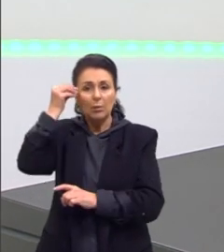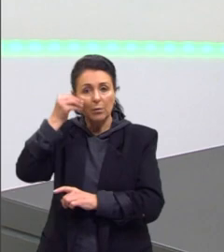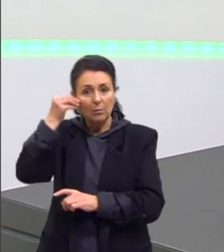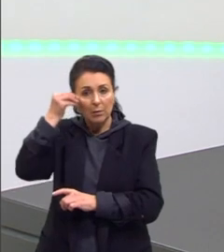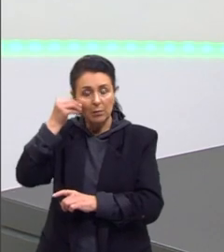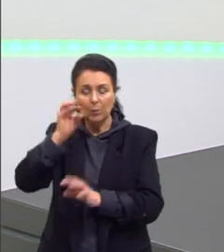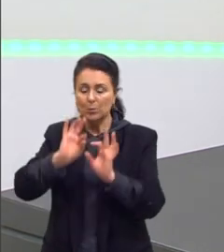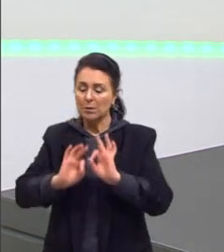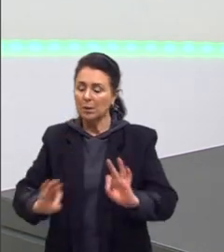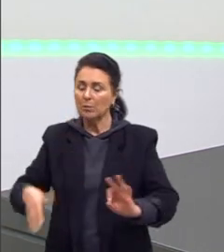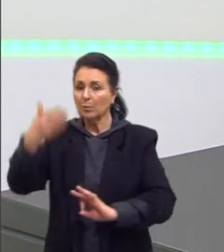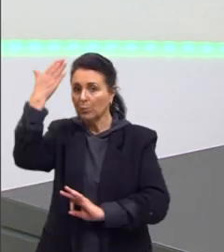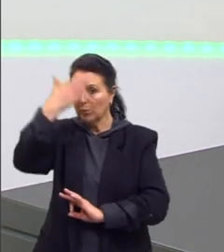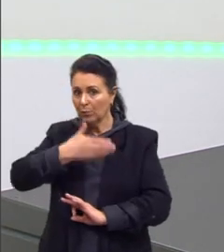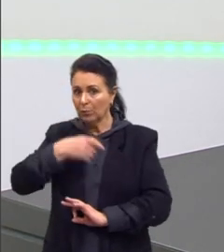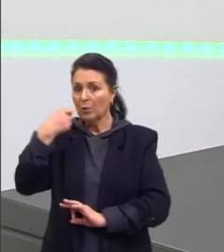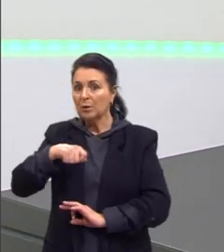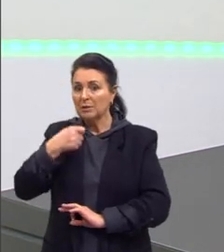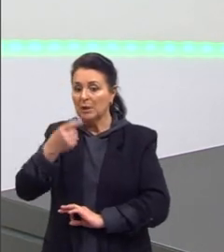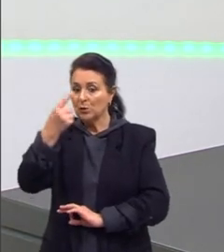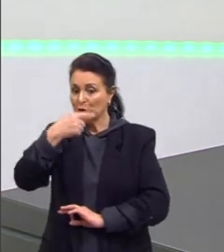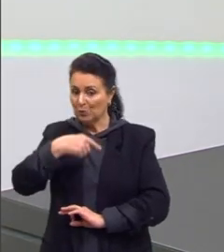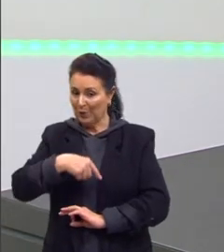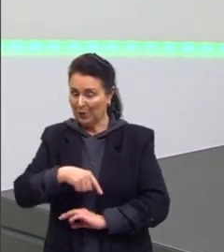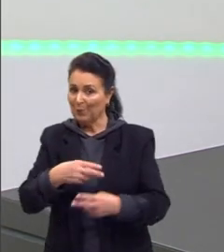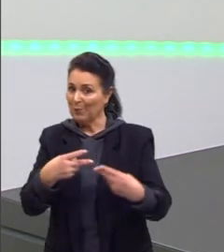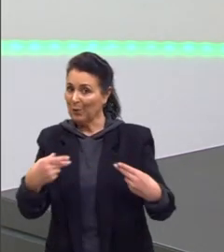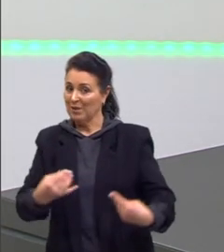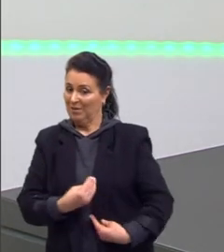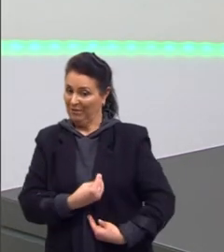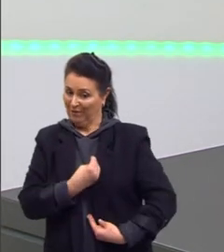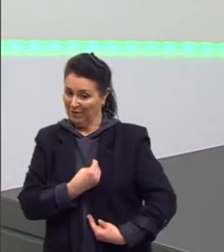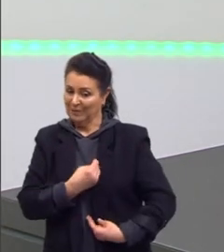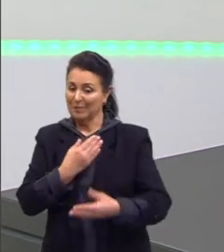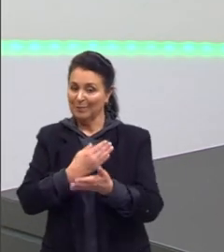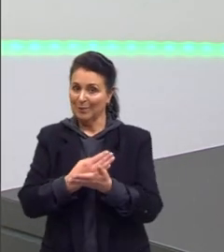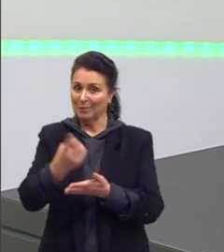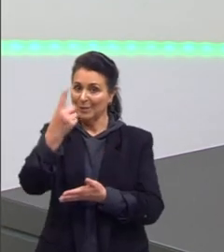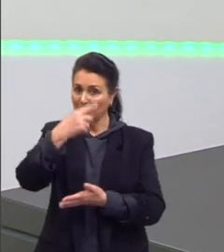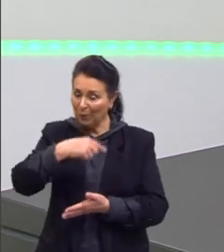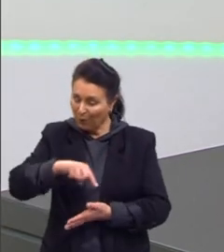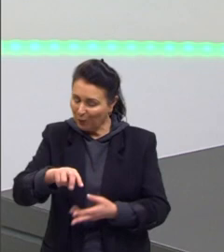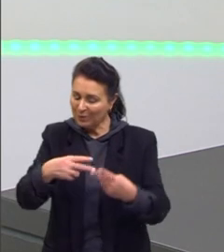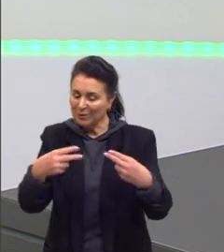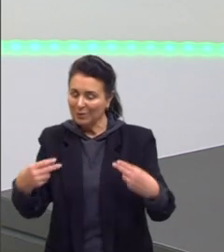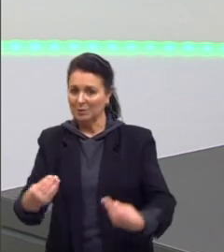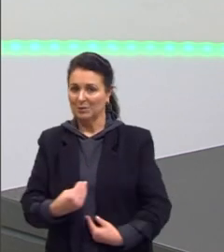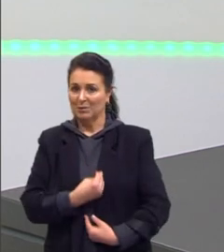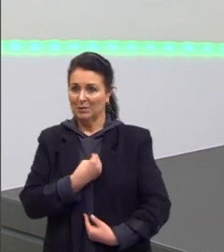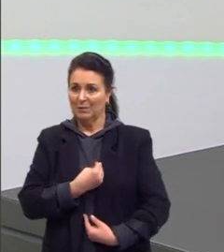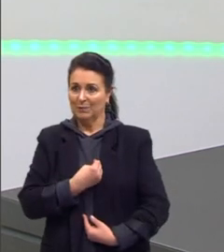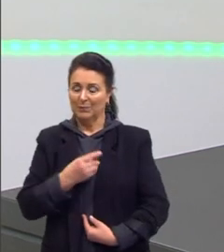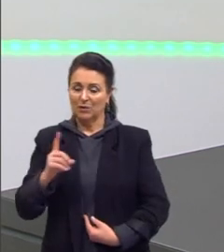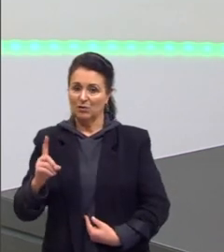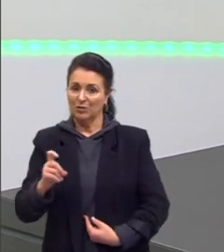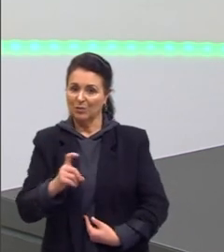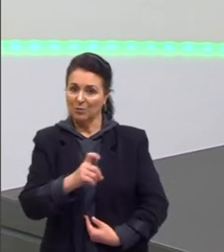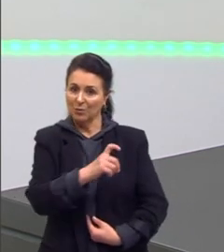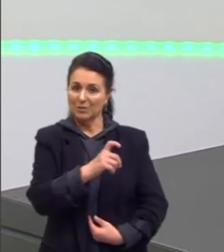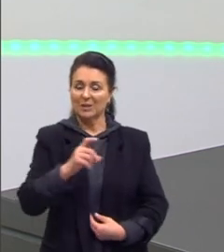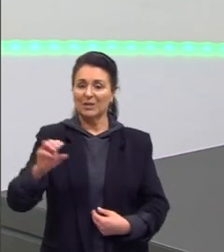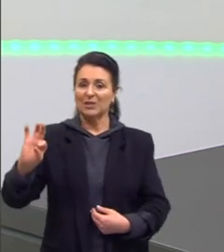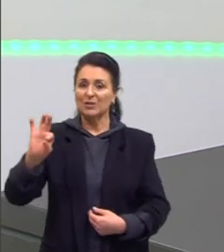provou que precisa de um ser vivo para gerar outro ser vivo. Nesse caso, aqui tinha larvas e tinha moscas